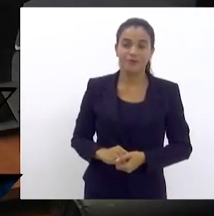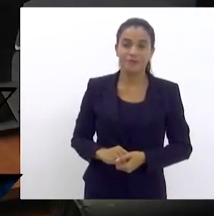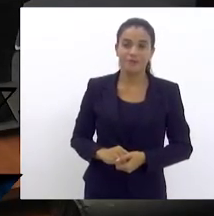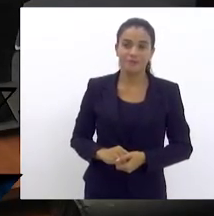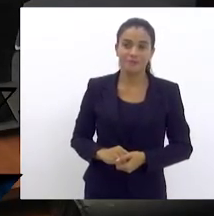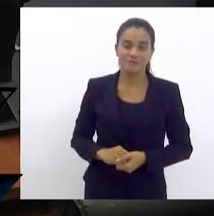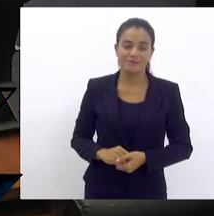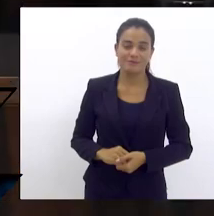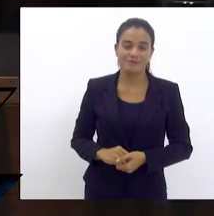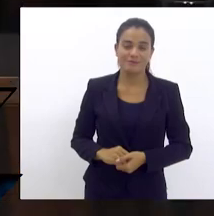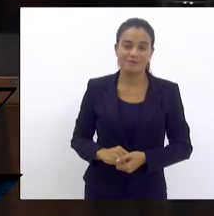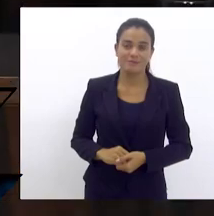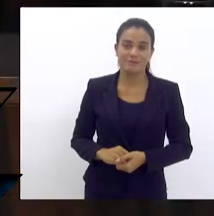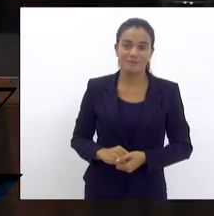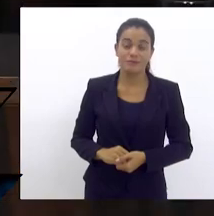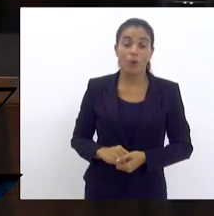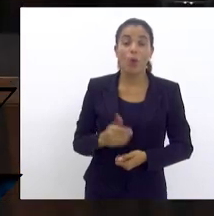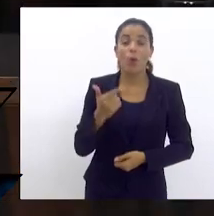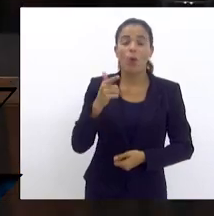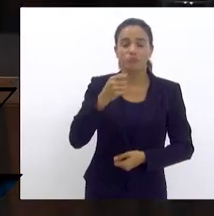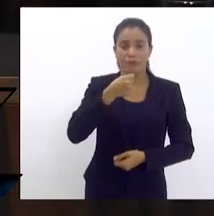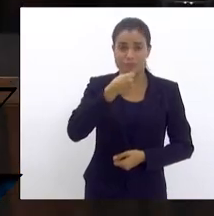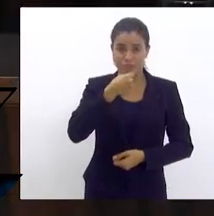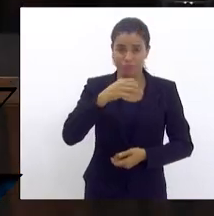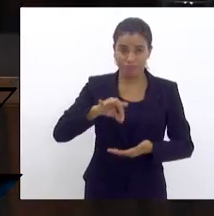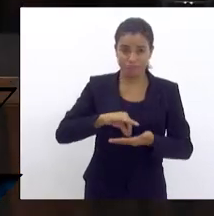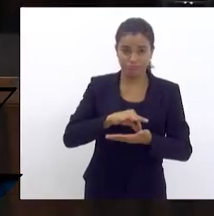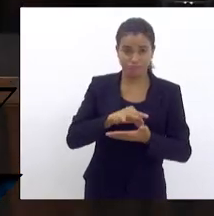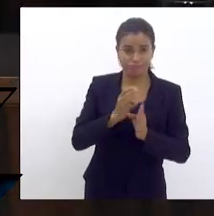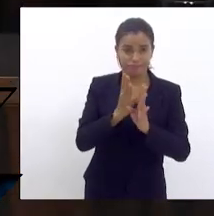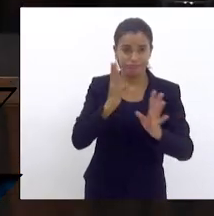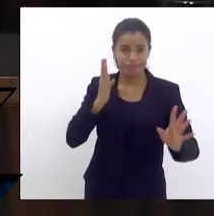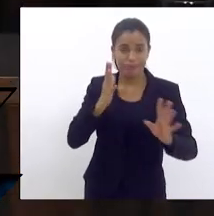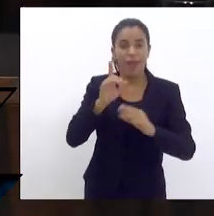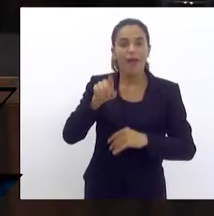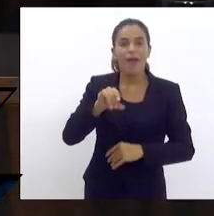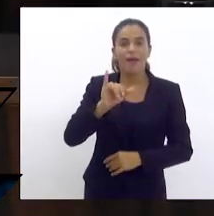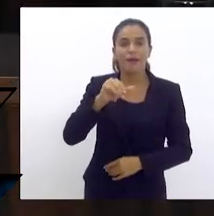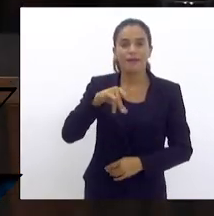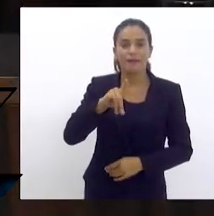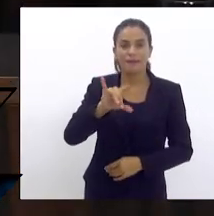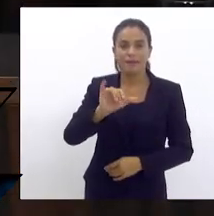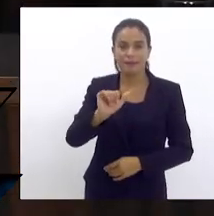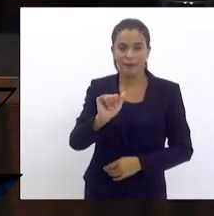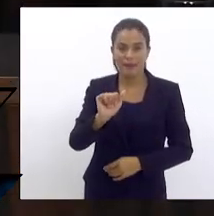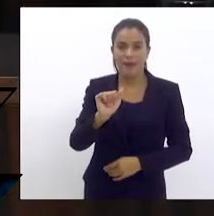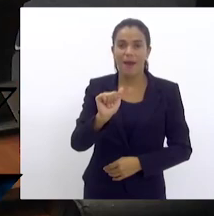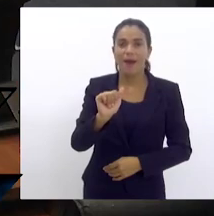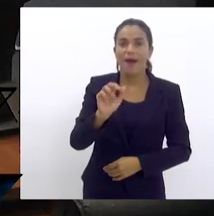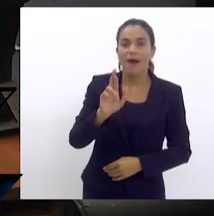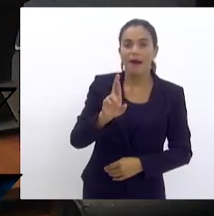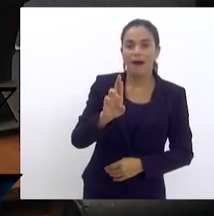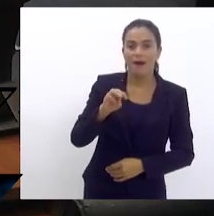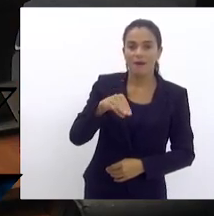O próximo orador escrito é a nobre deputada Índia Armelal, que dispõe de 10 minutos.